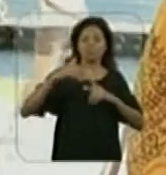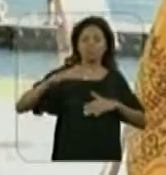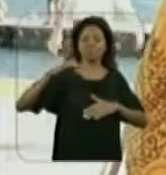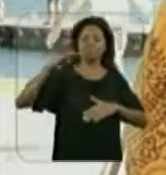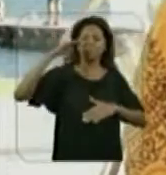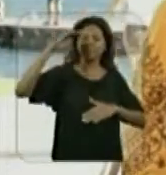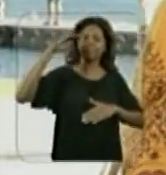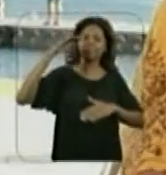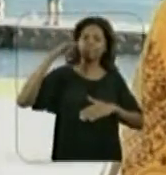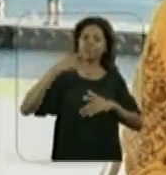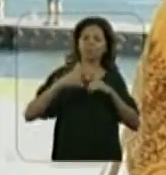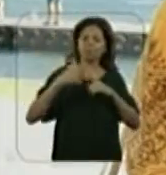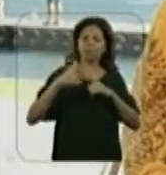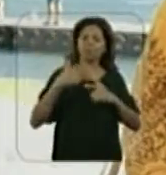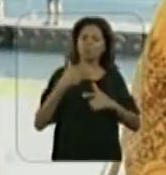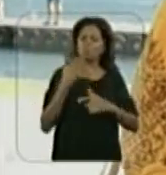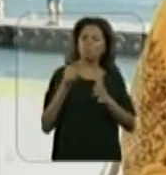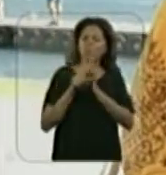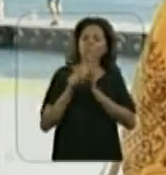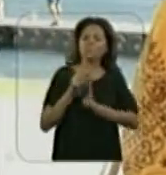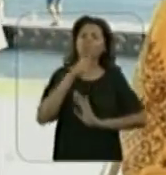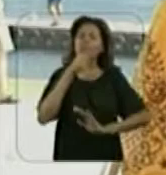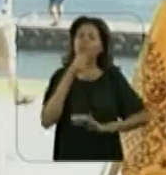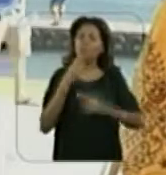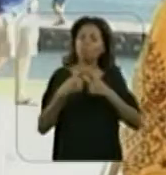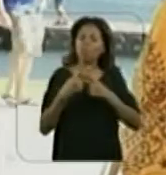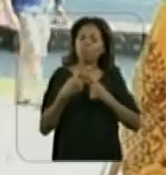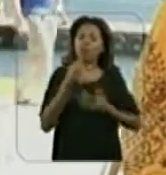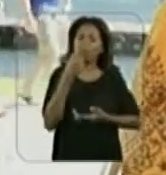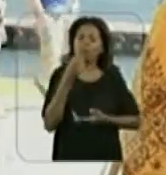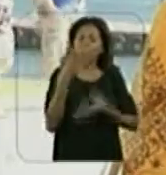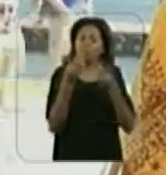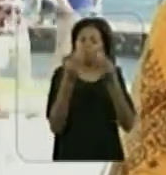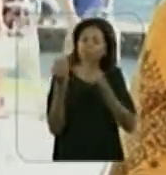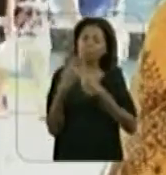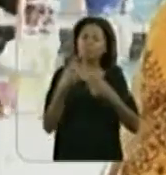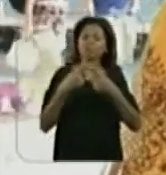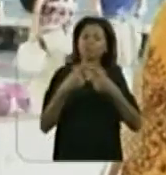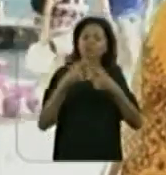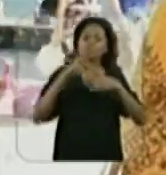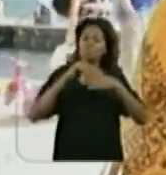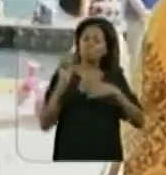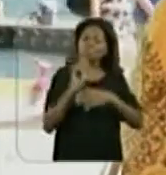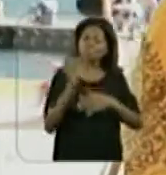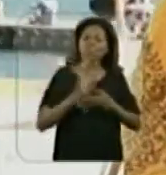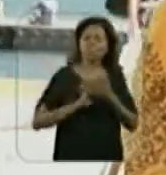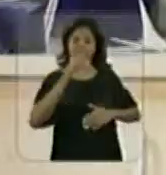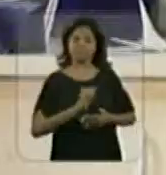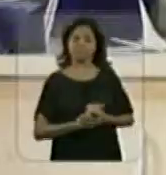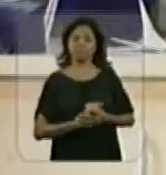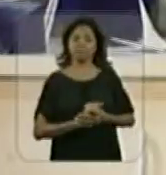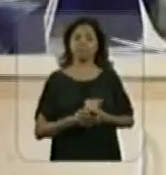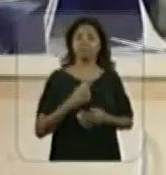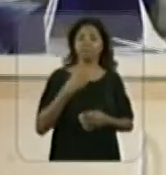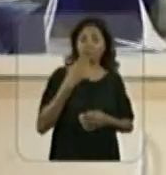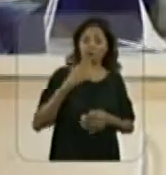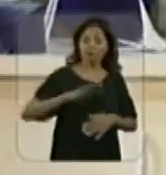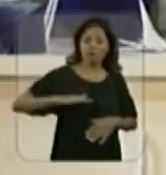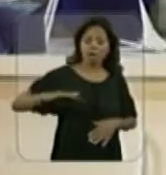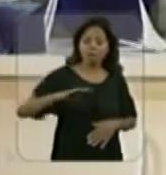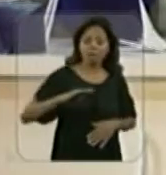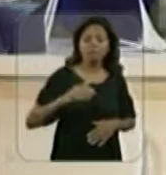questionava, falava, pô, por que eu tomo tanto remédio? Aí às vezes eu falava assim, mas eu nem tô doente, tenho que ficar tomando remédio. A criança